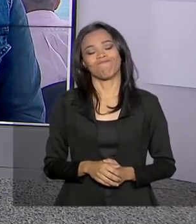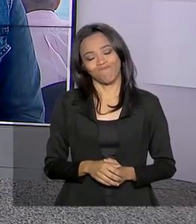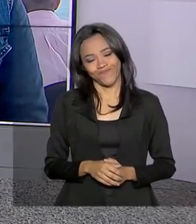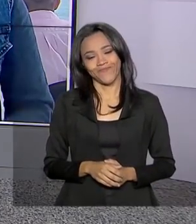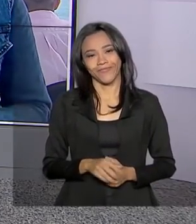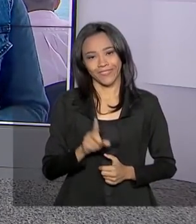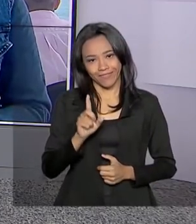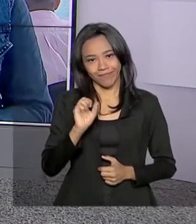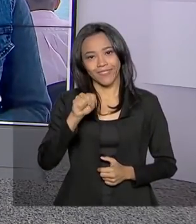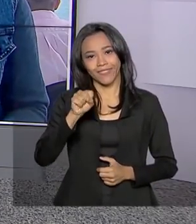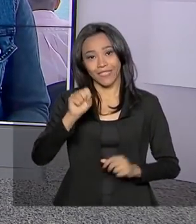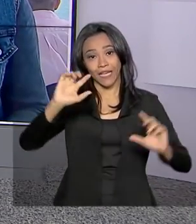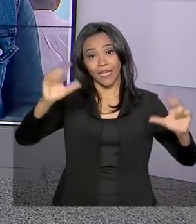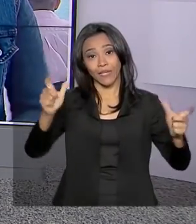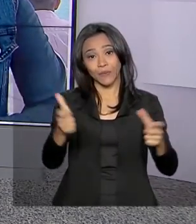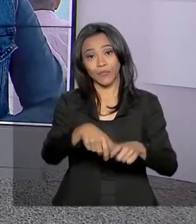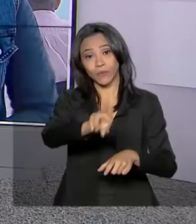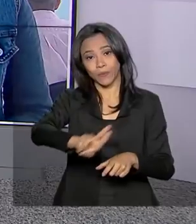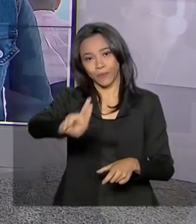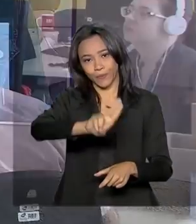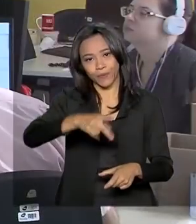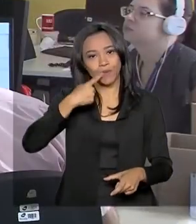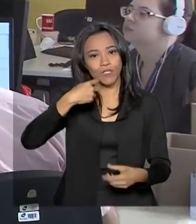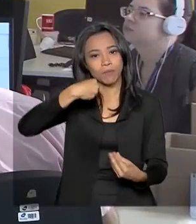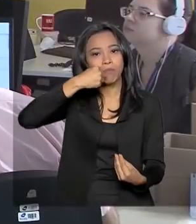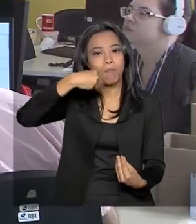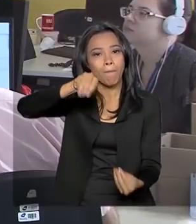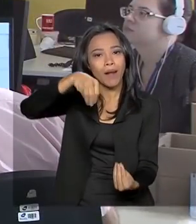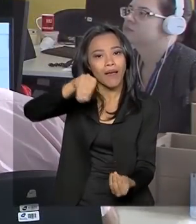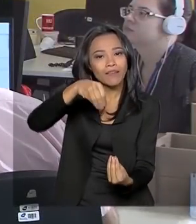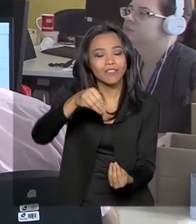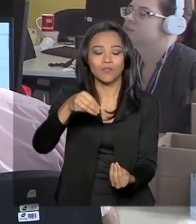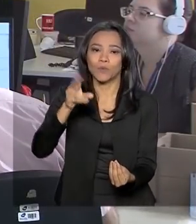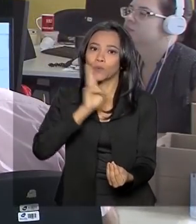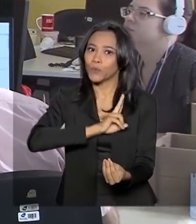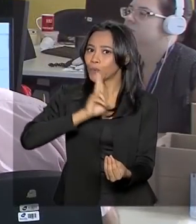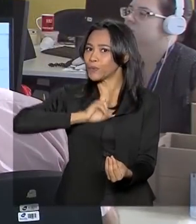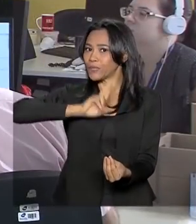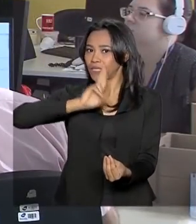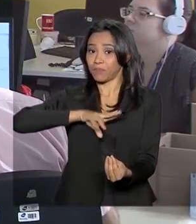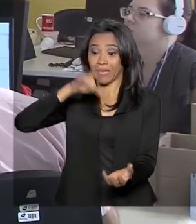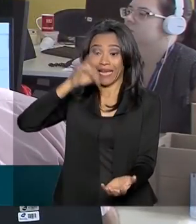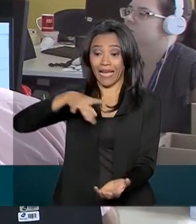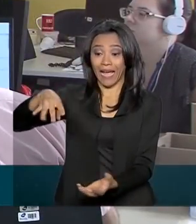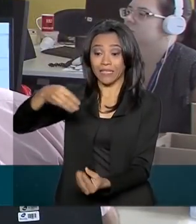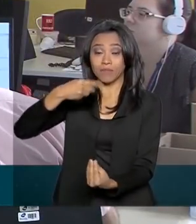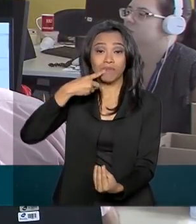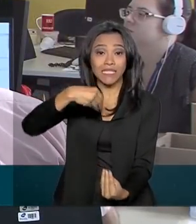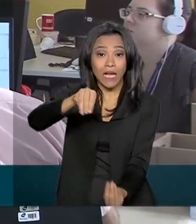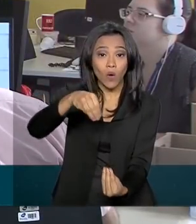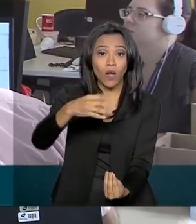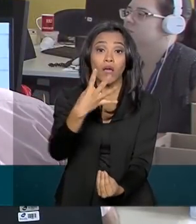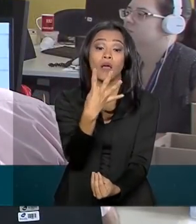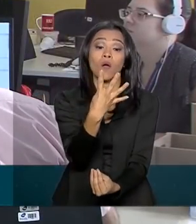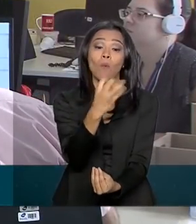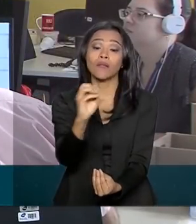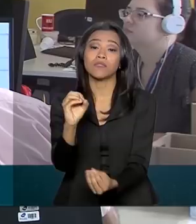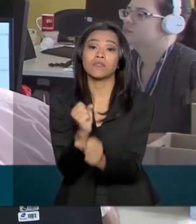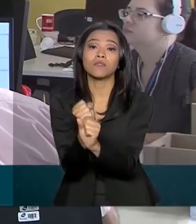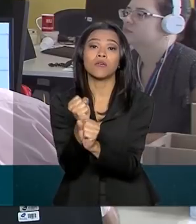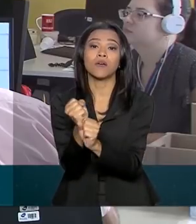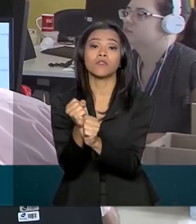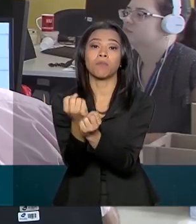é, Mara, reduzir o uso de plástico é urgente. Na natureza, cada sacola leva 400 anos para se